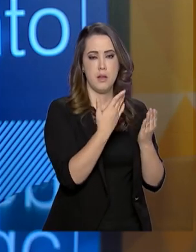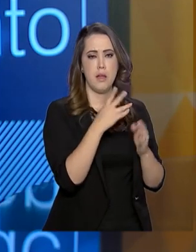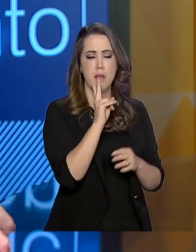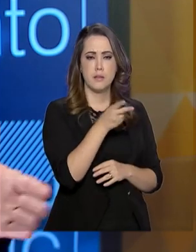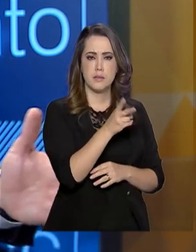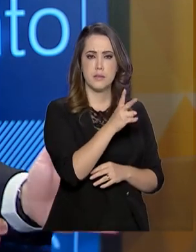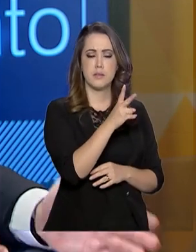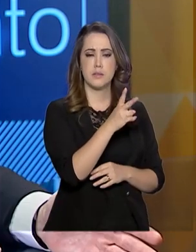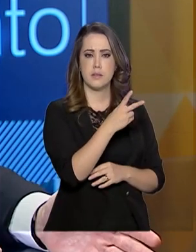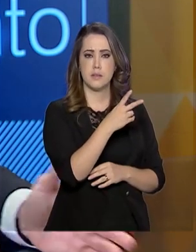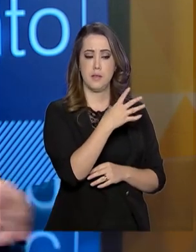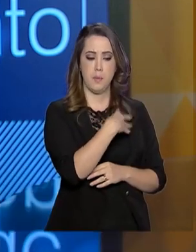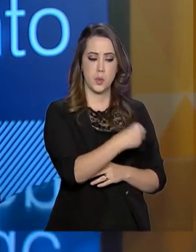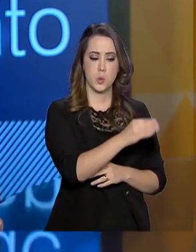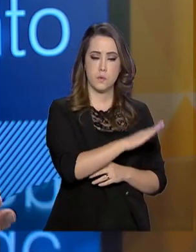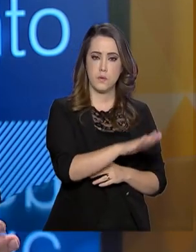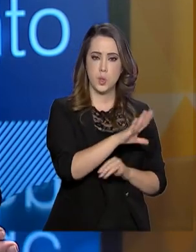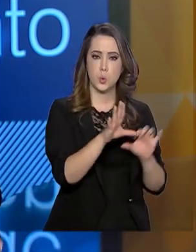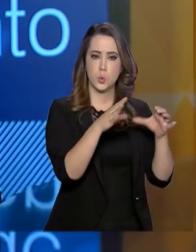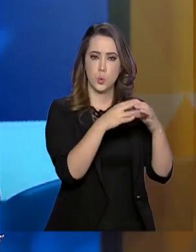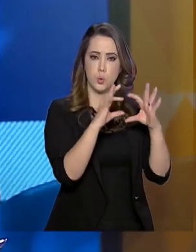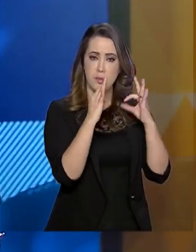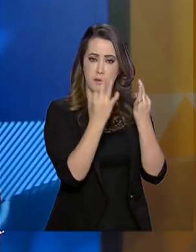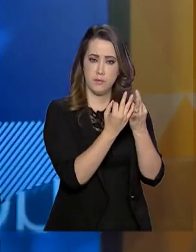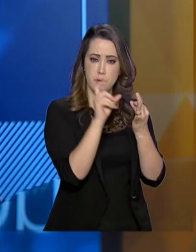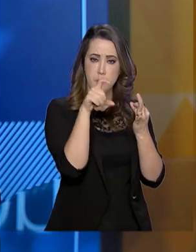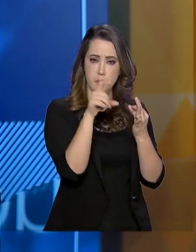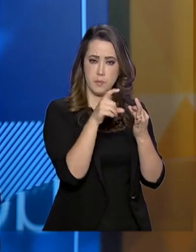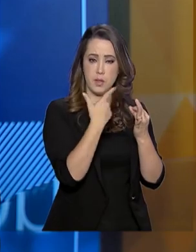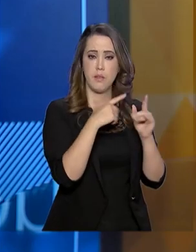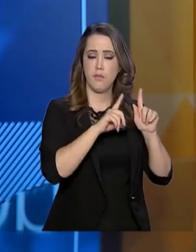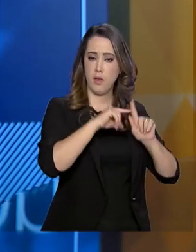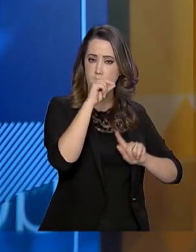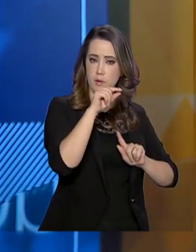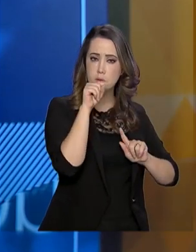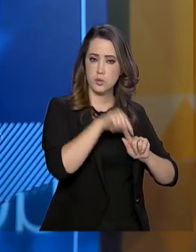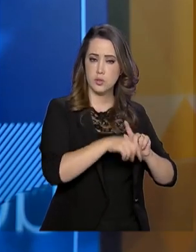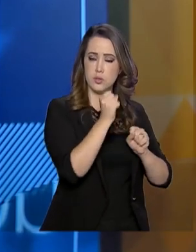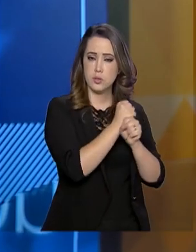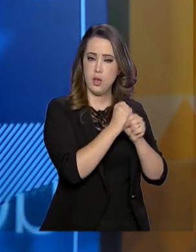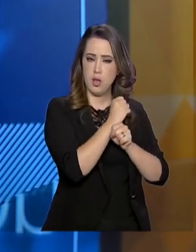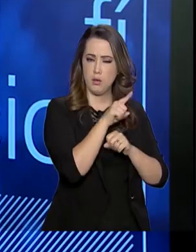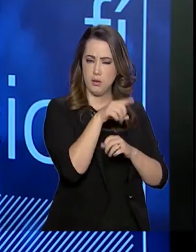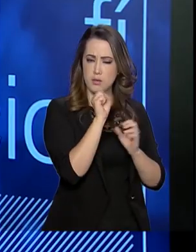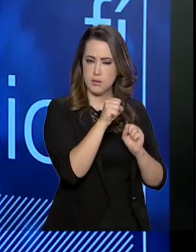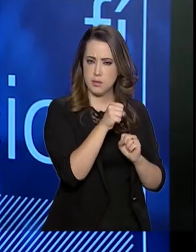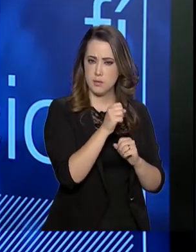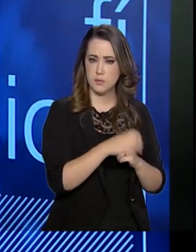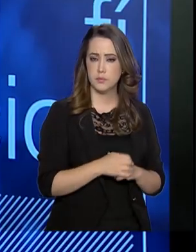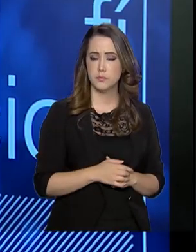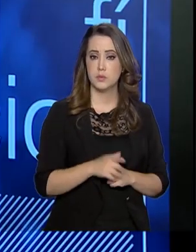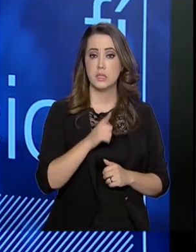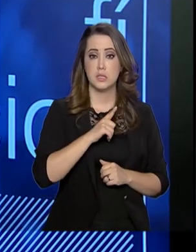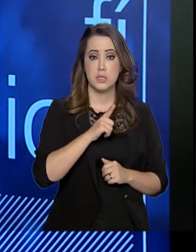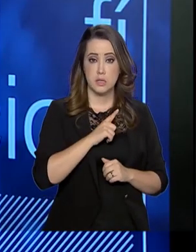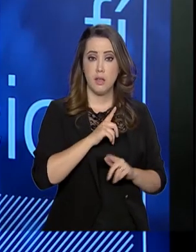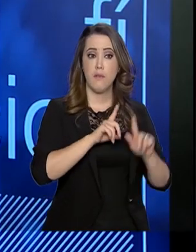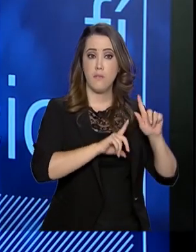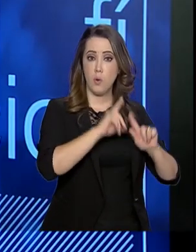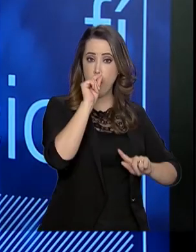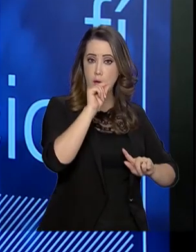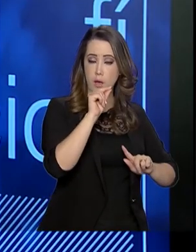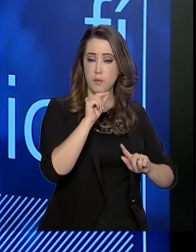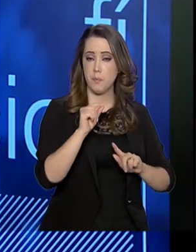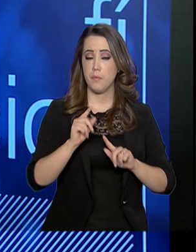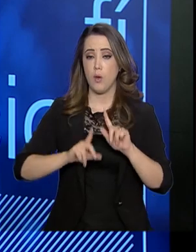filhos de famílias que fazem parte do Bolsa Família teve um recorte agora neste ano, não é isso, secretário? Sim, teve um recorte. E é